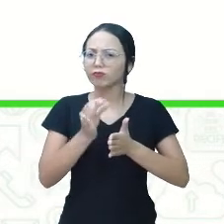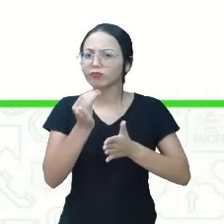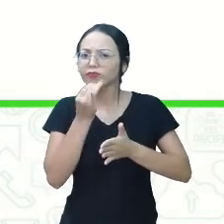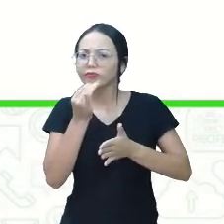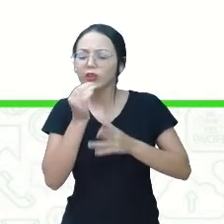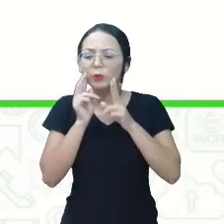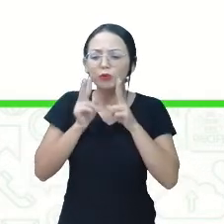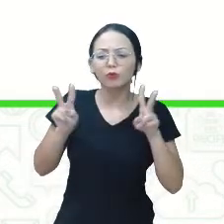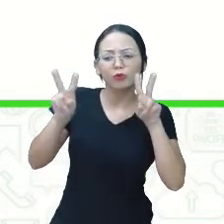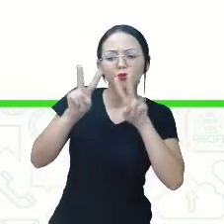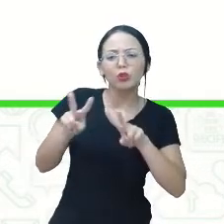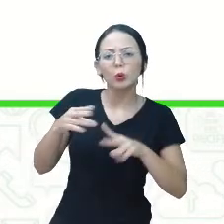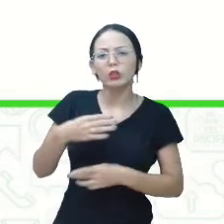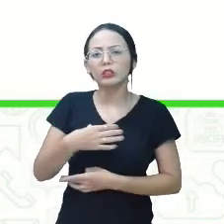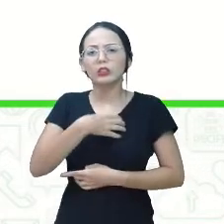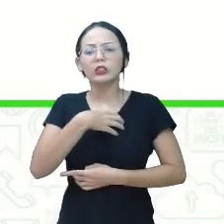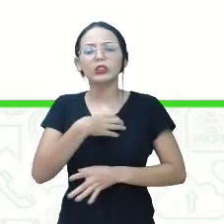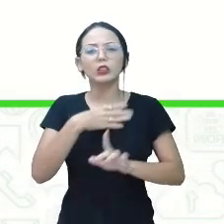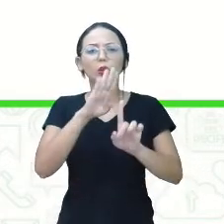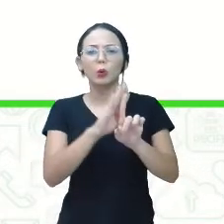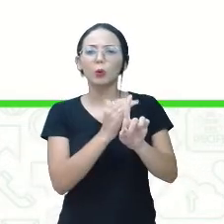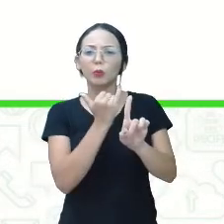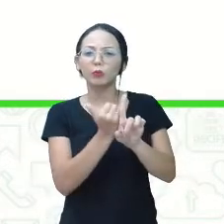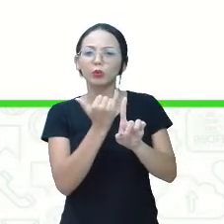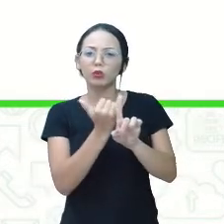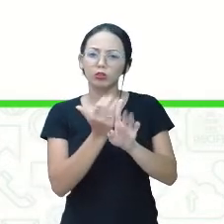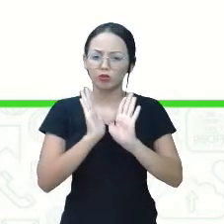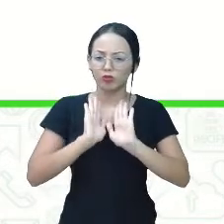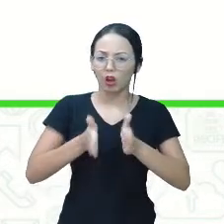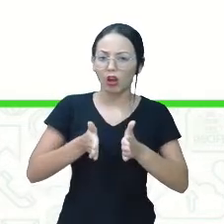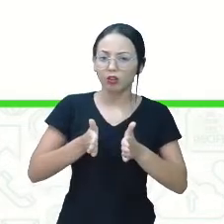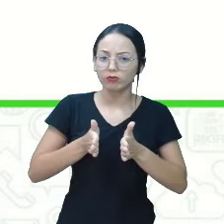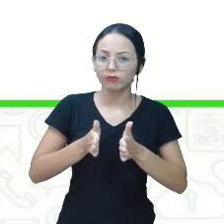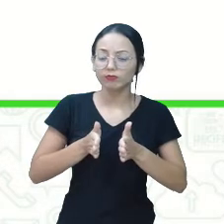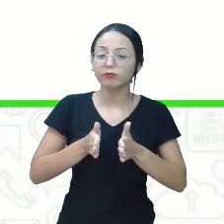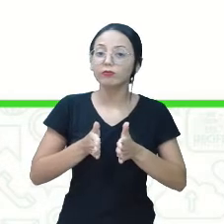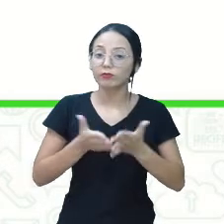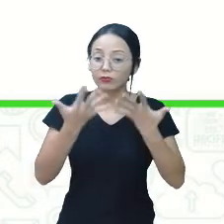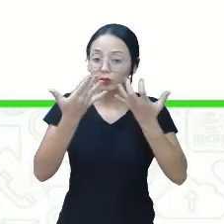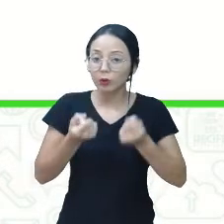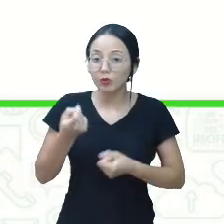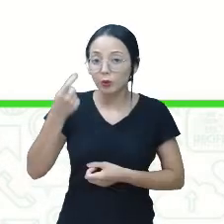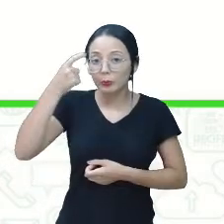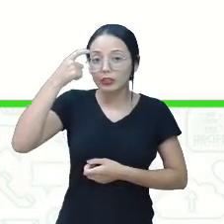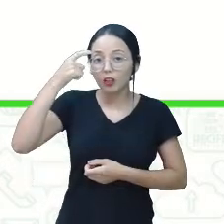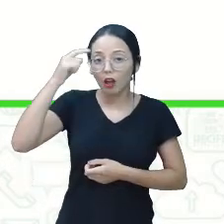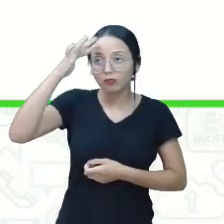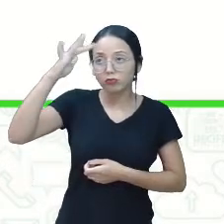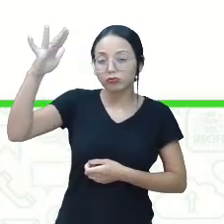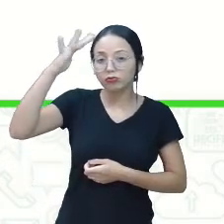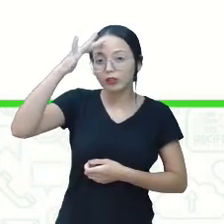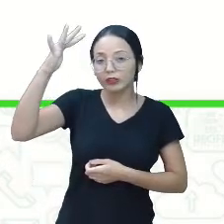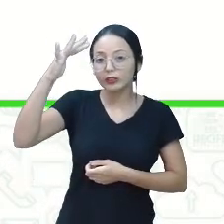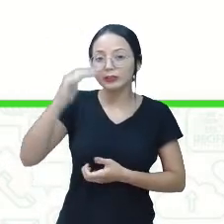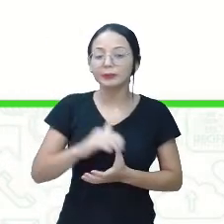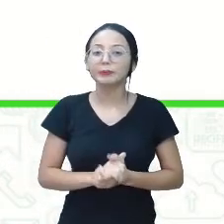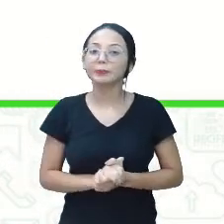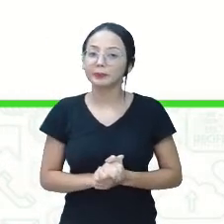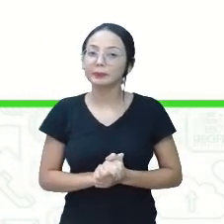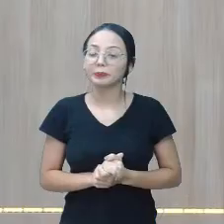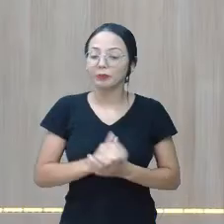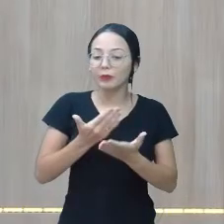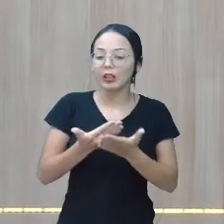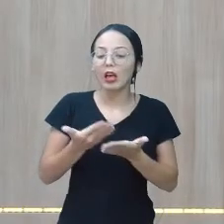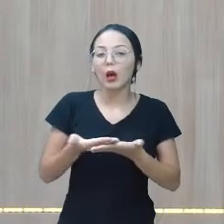presenciou um caso de bullying? Vamos pensar. E no decorrer desta aula,